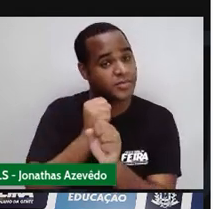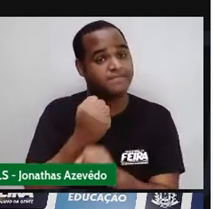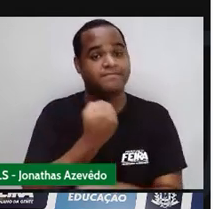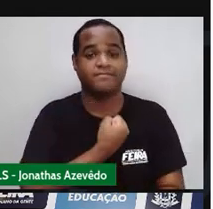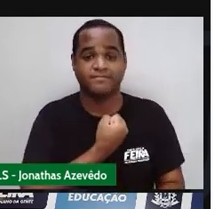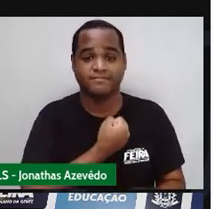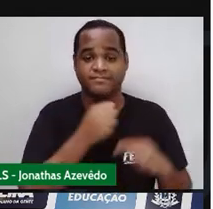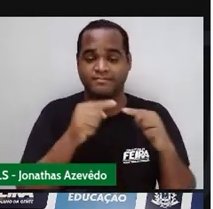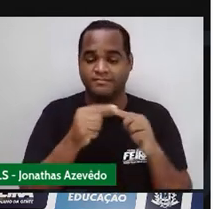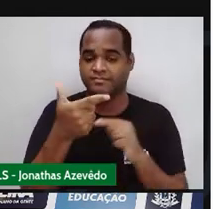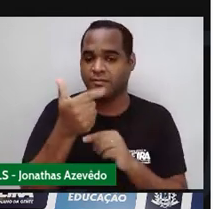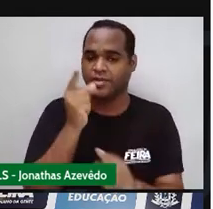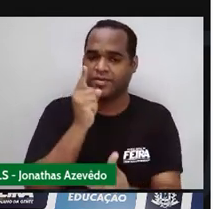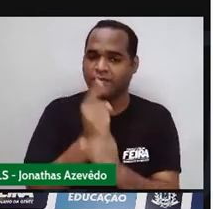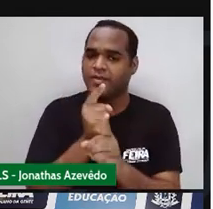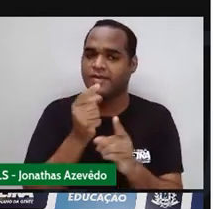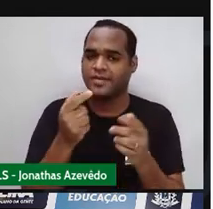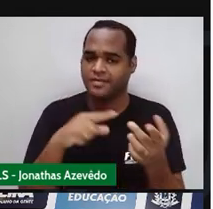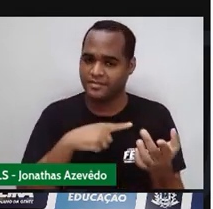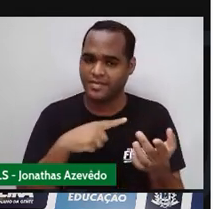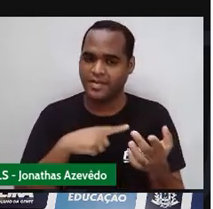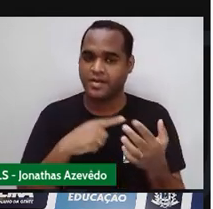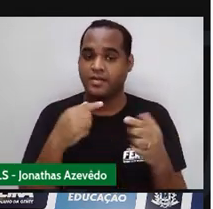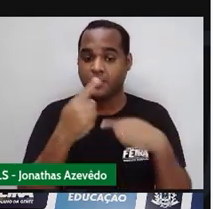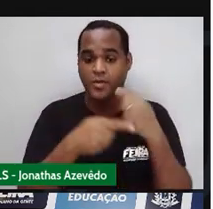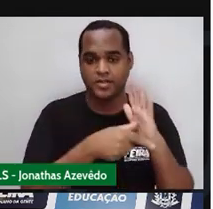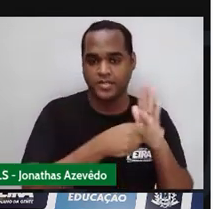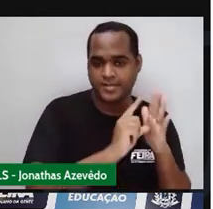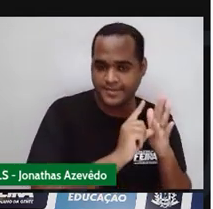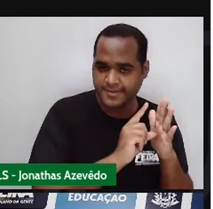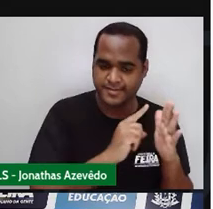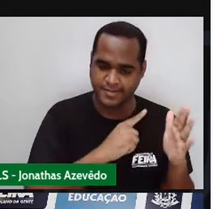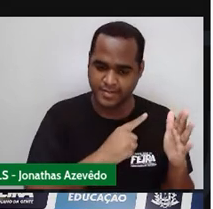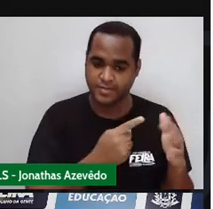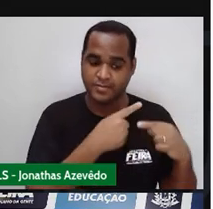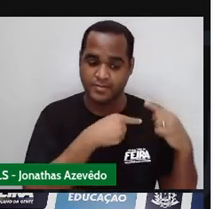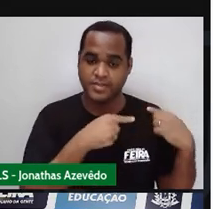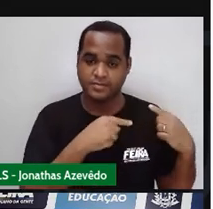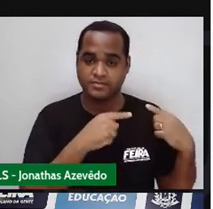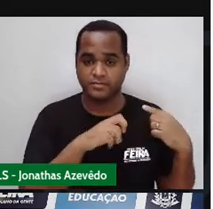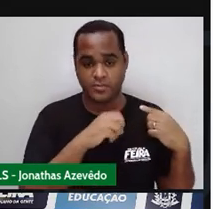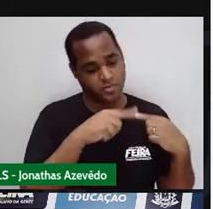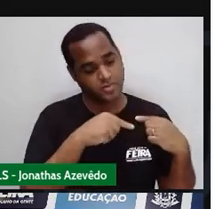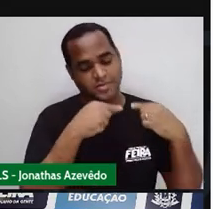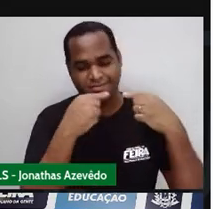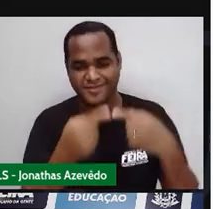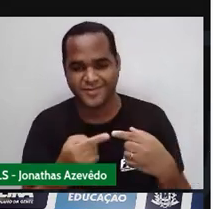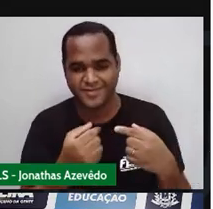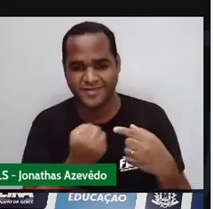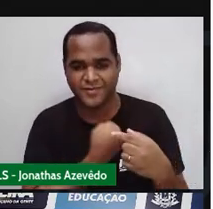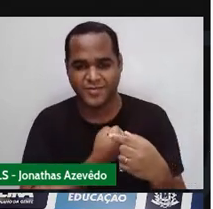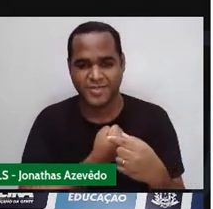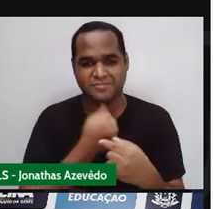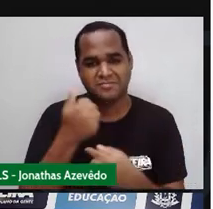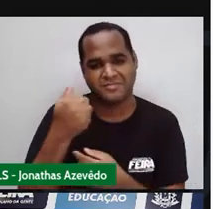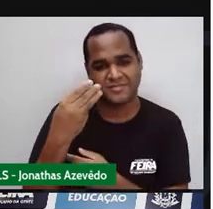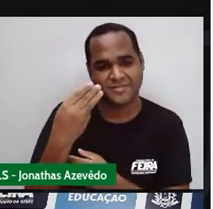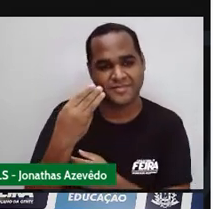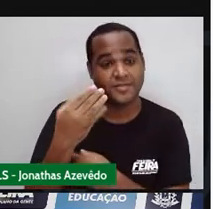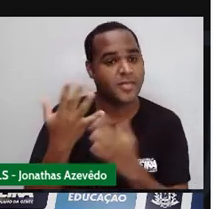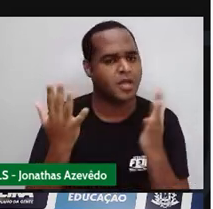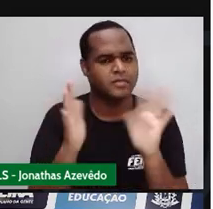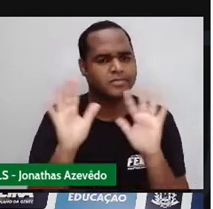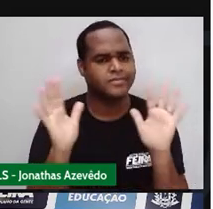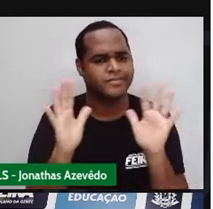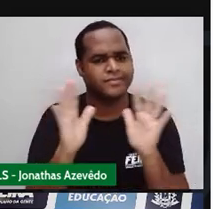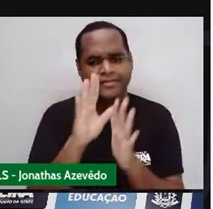Achando o número do meio Eu acho O número que veio antes O antecessor E o número que vem depois O sucessor Não, professor